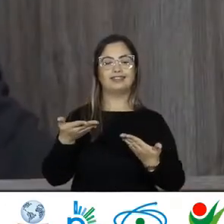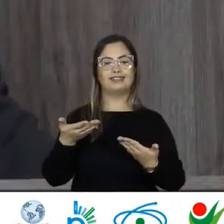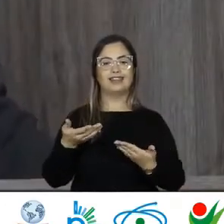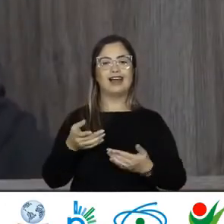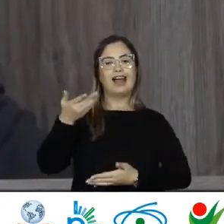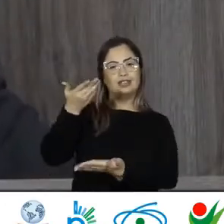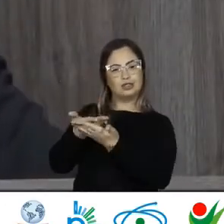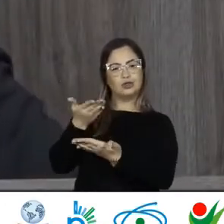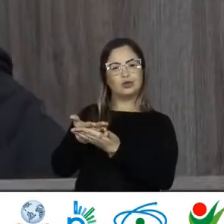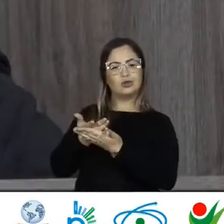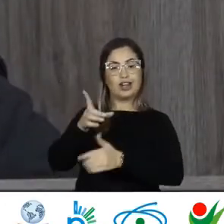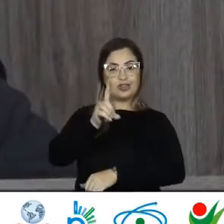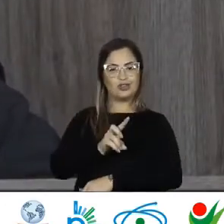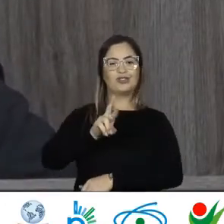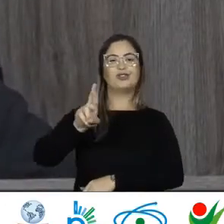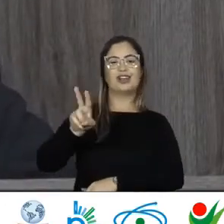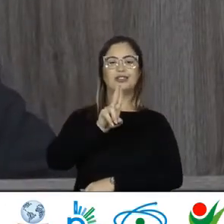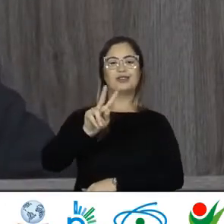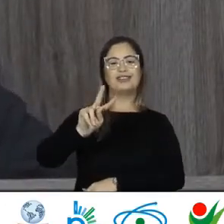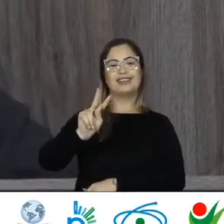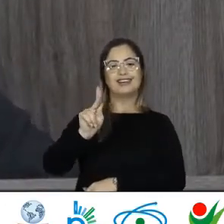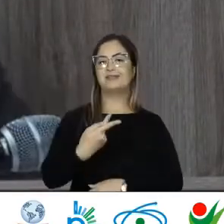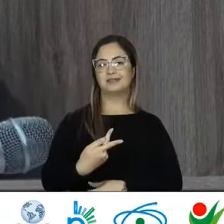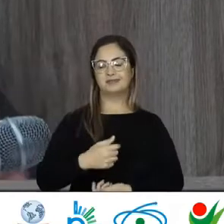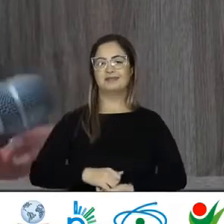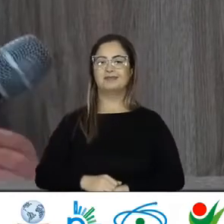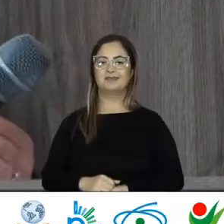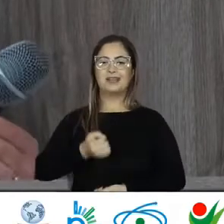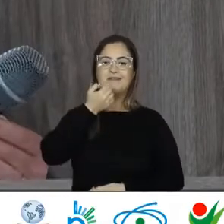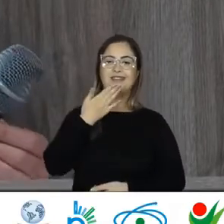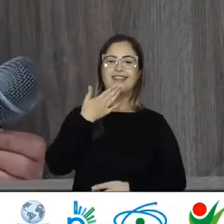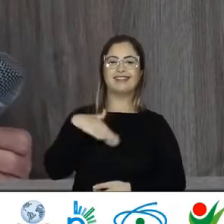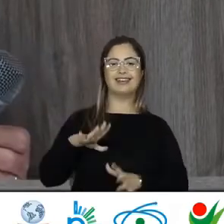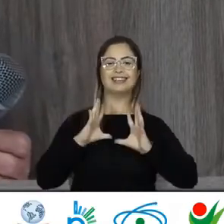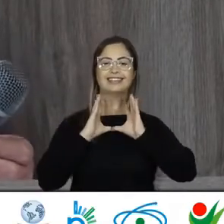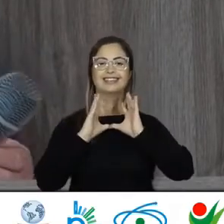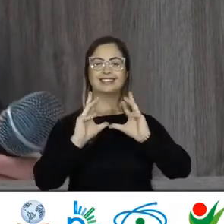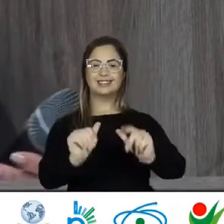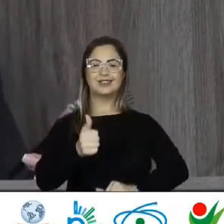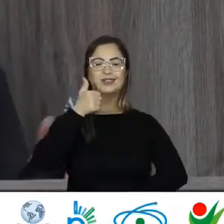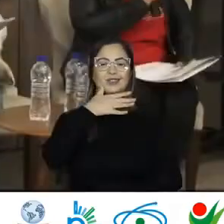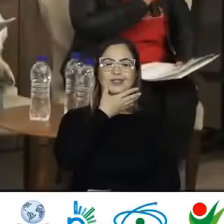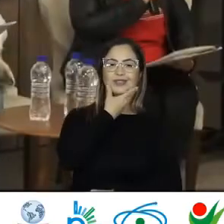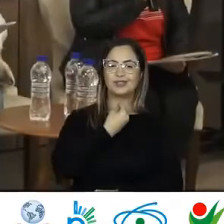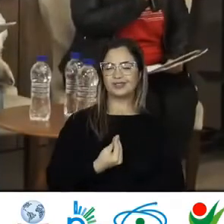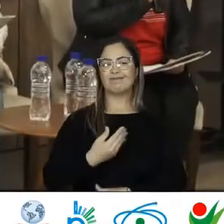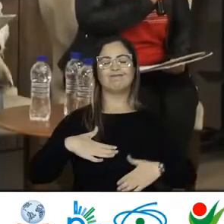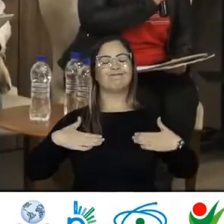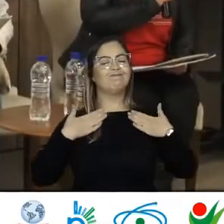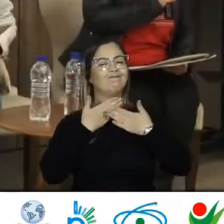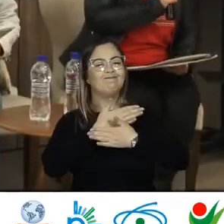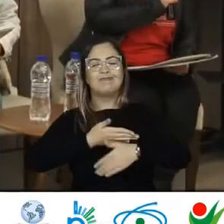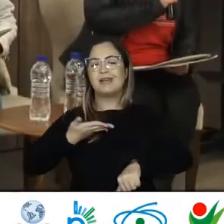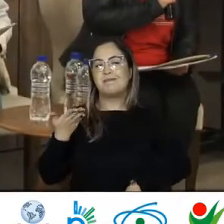Representante De Sente Cátia Por gentileza Boa tarde A todos E todas É um imenso